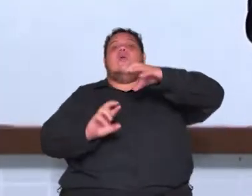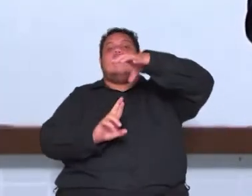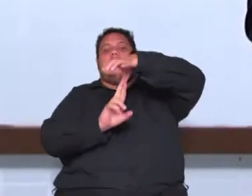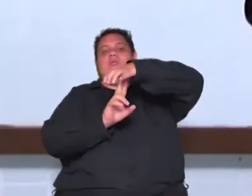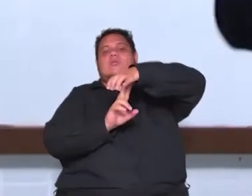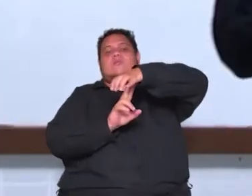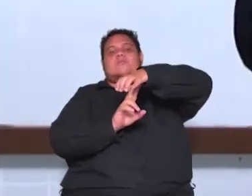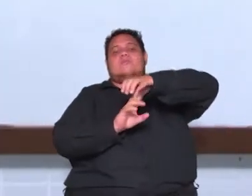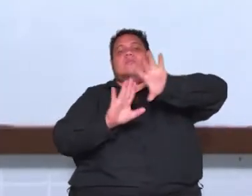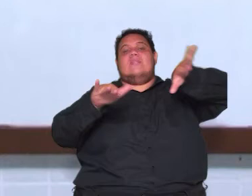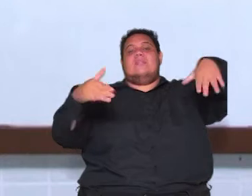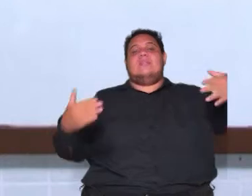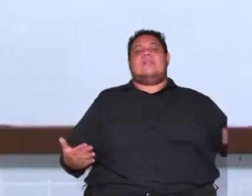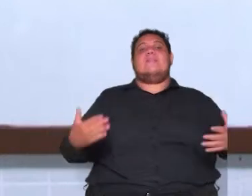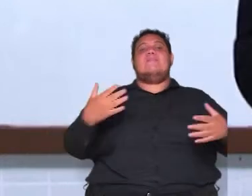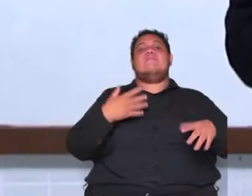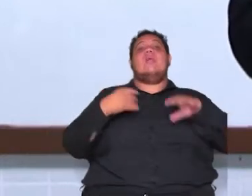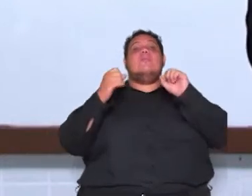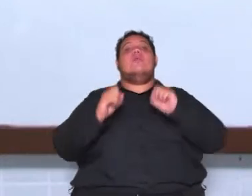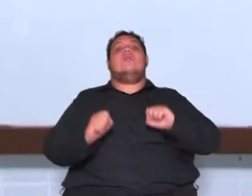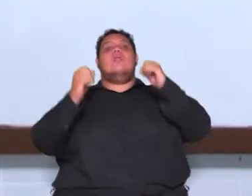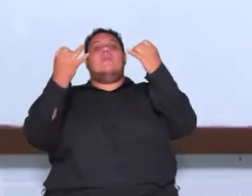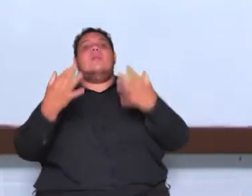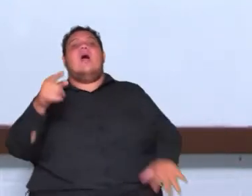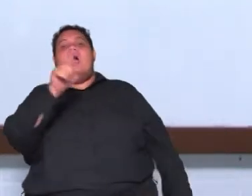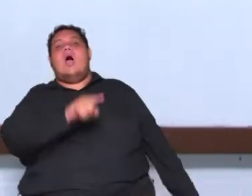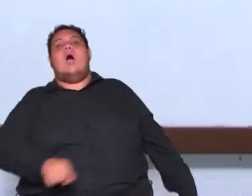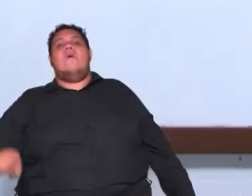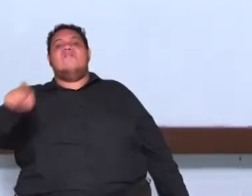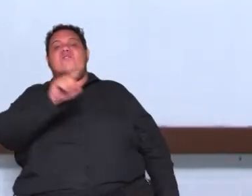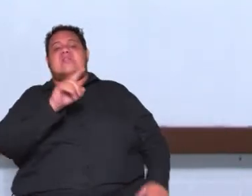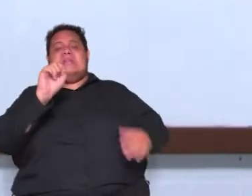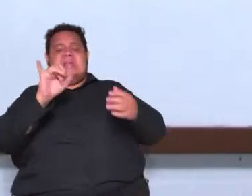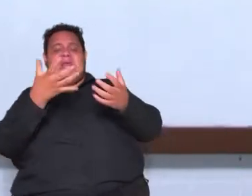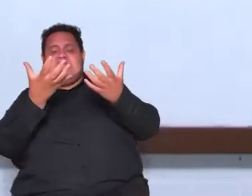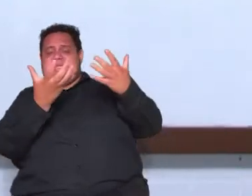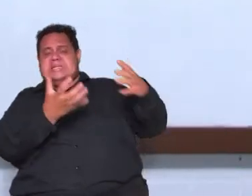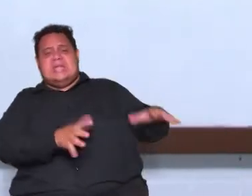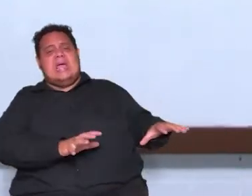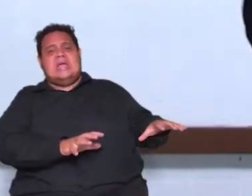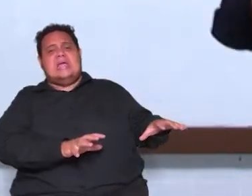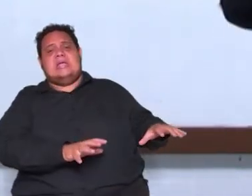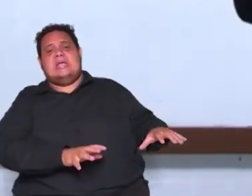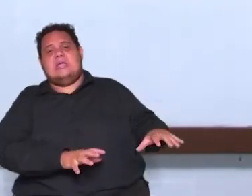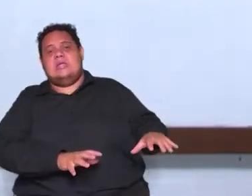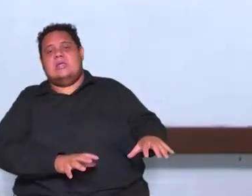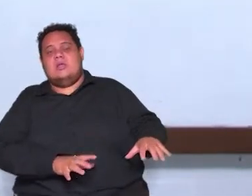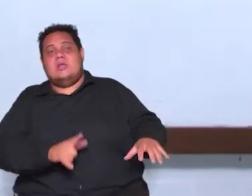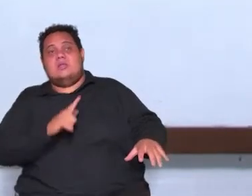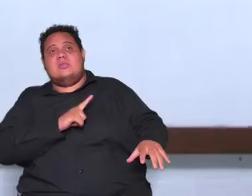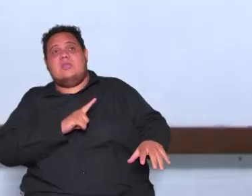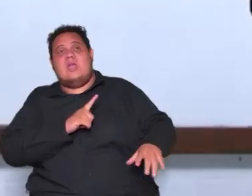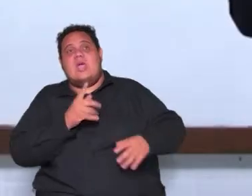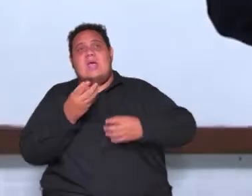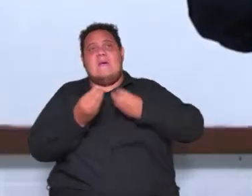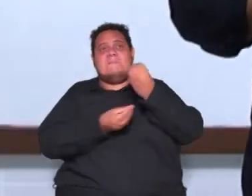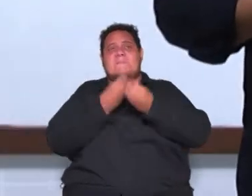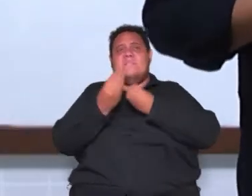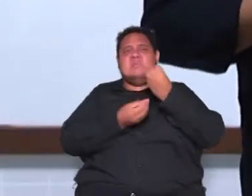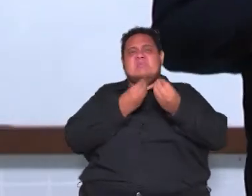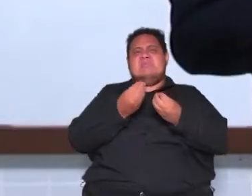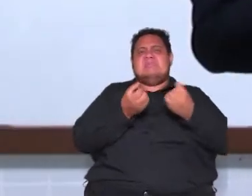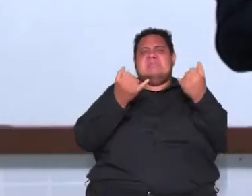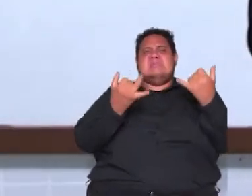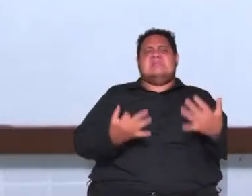então o rei poderia retirar isso de você a hora que ele quisesse tem um um episódio